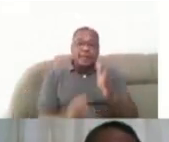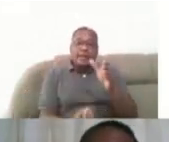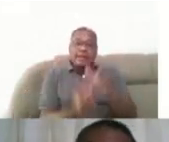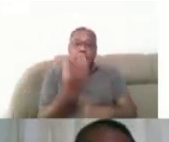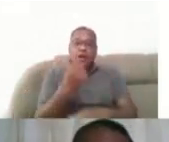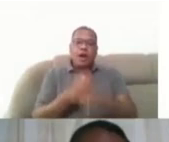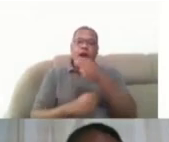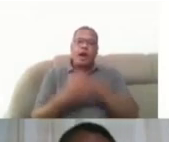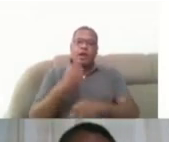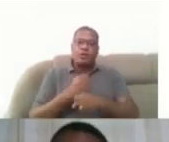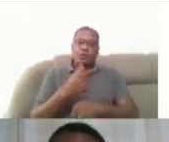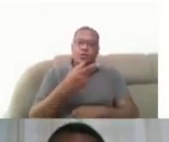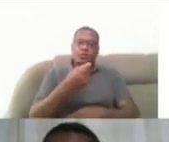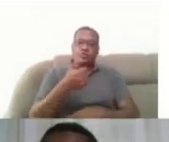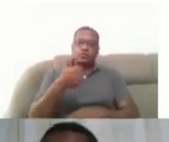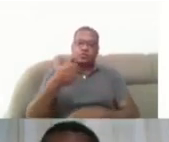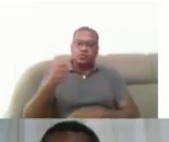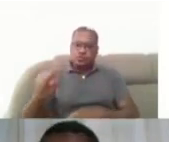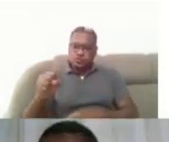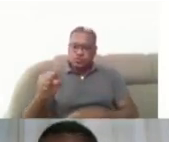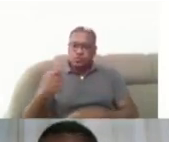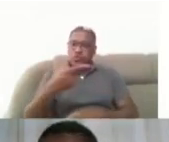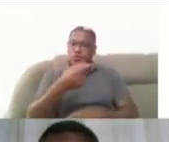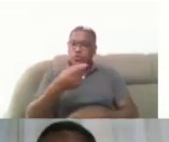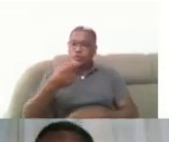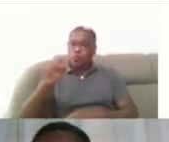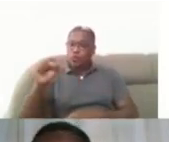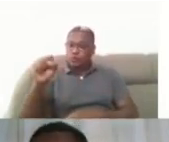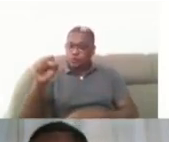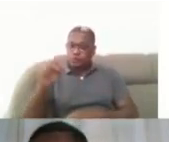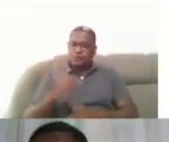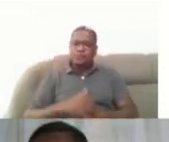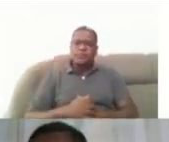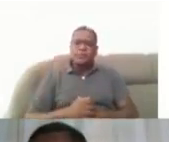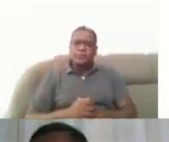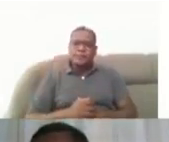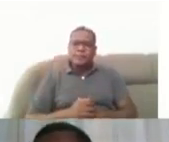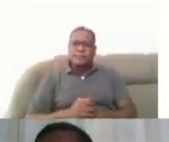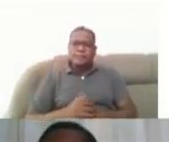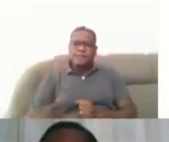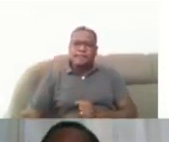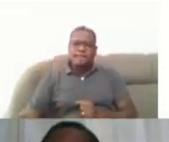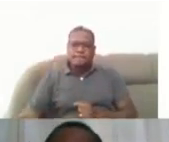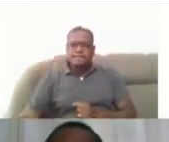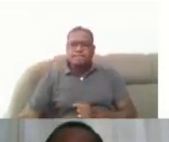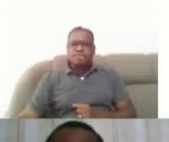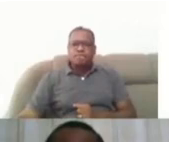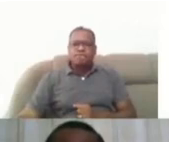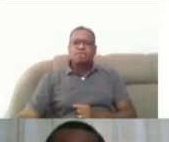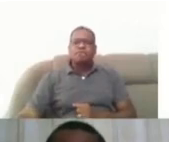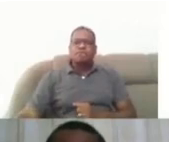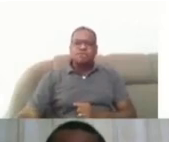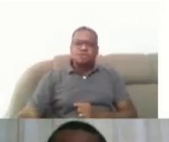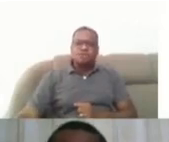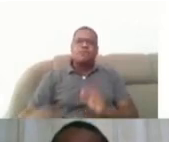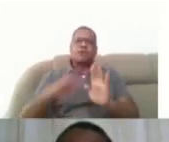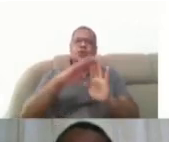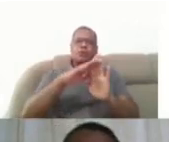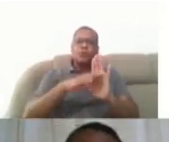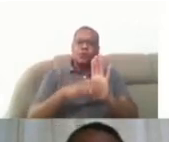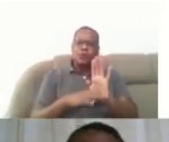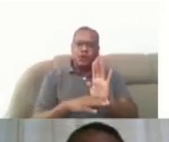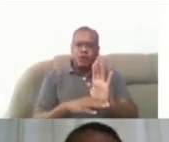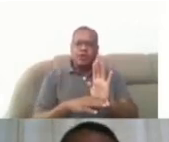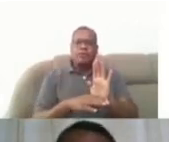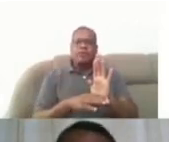desdobramento de projetos institucionais que foram submetidos às ações do programa Incluir, que entre